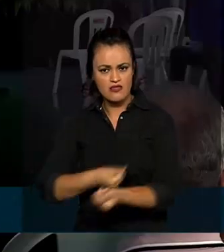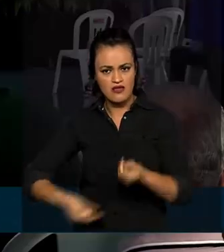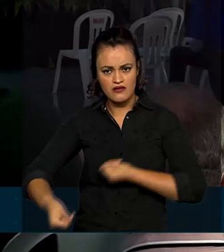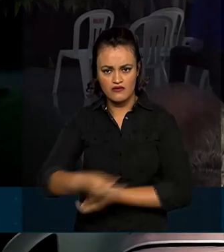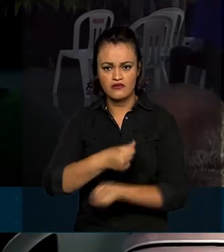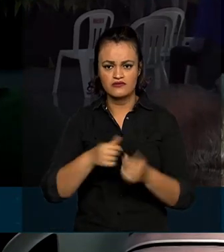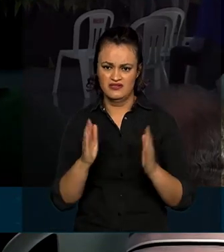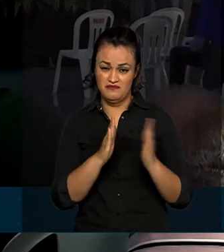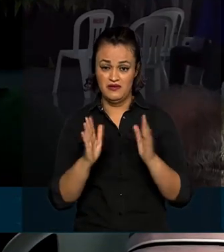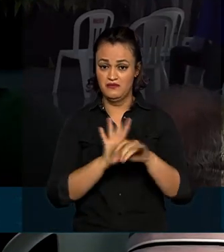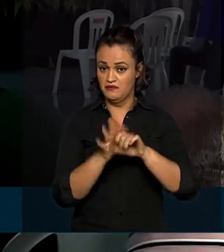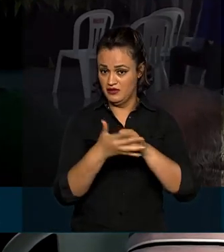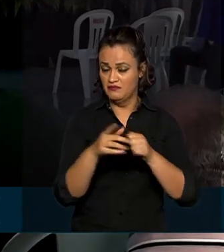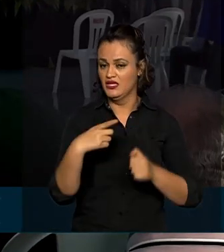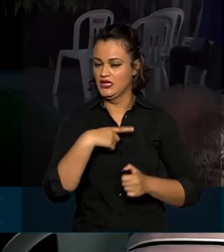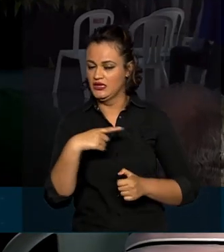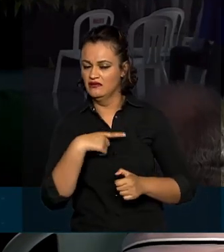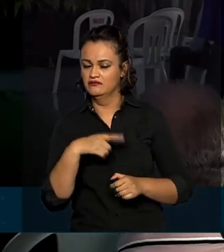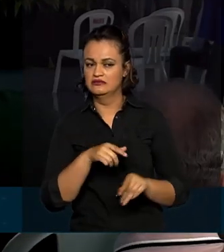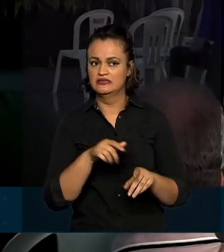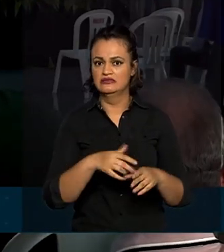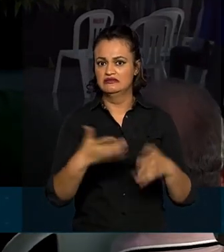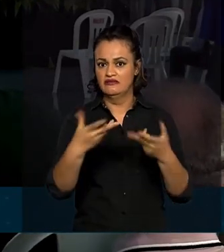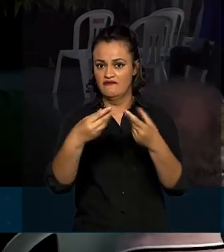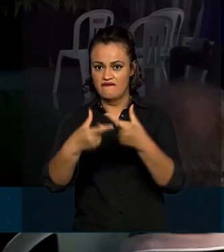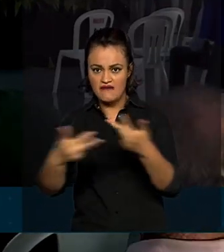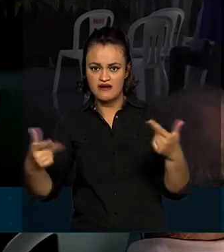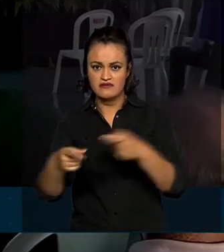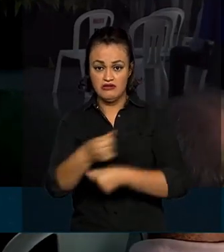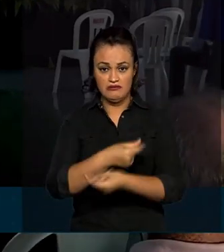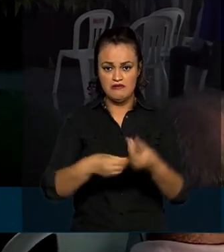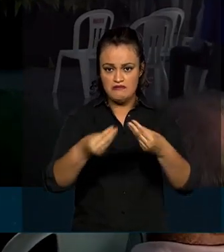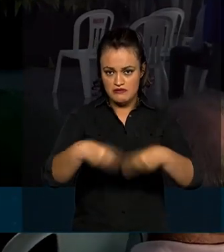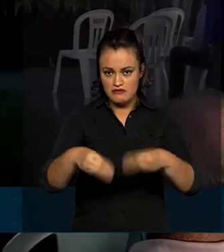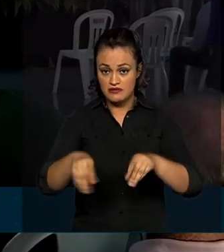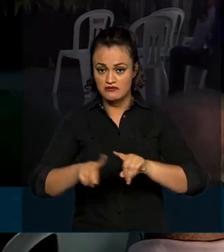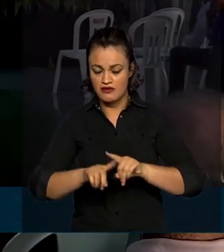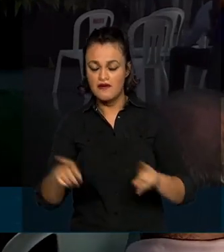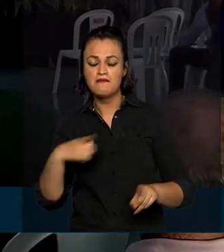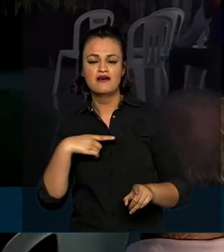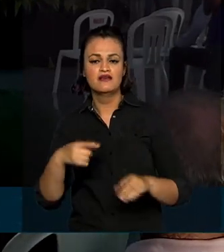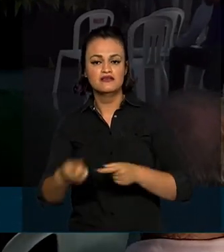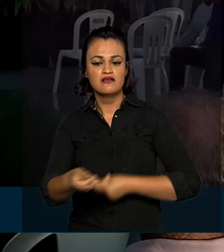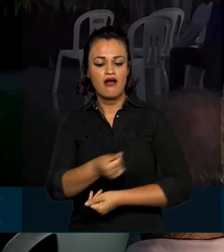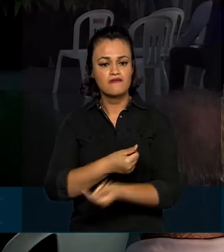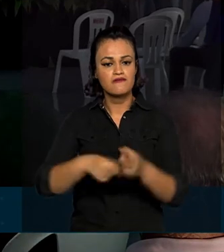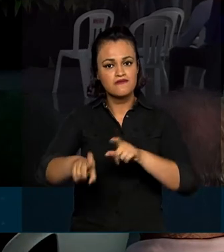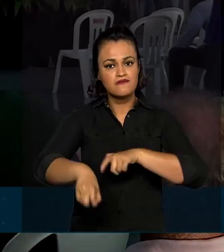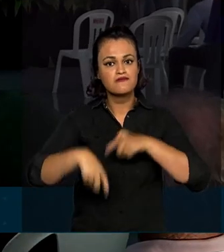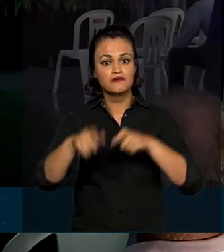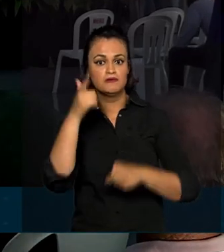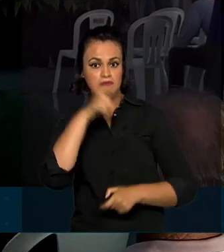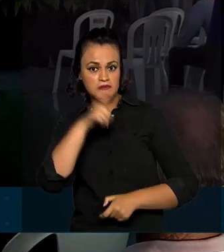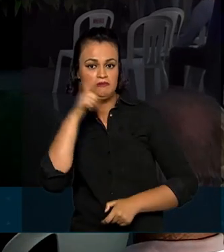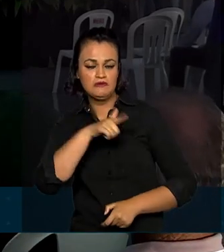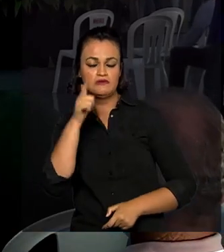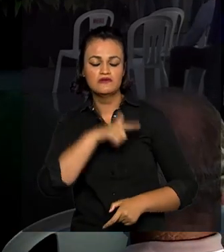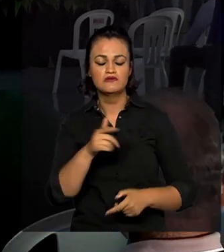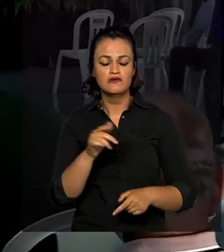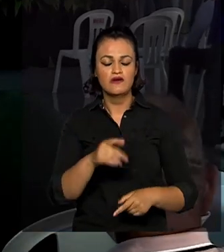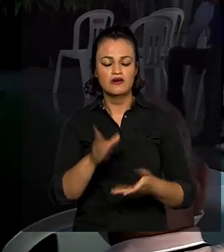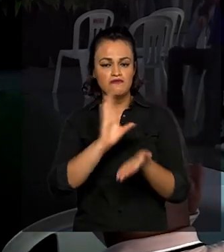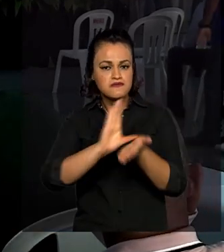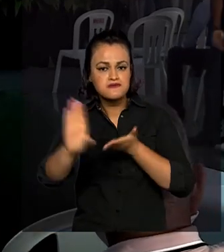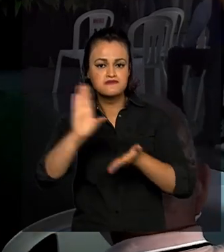mesmo com a pandemia do coronavírus, que afetou tantos setores da economia, foi um setor que se manteve aquecido e trouxe recursos para o Brasil